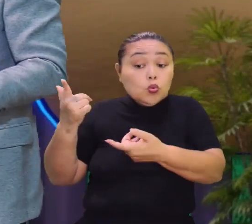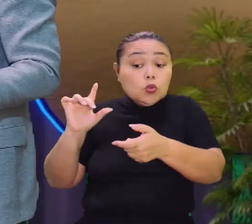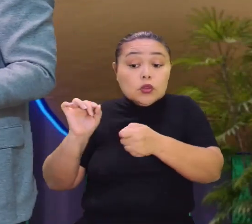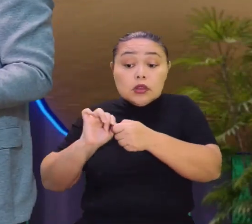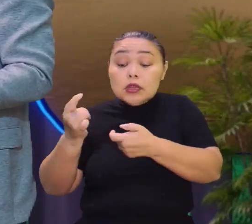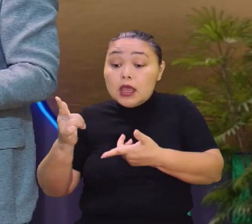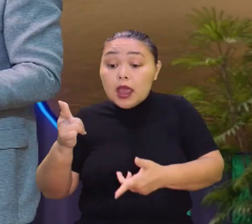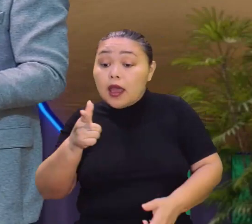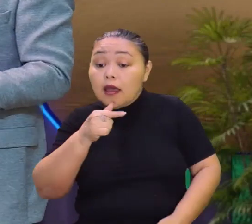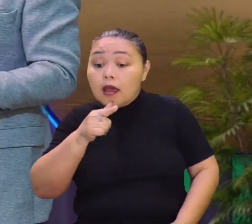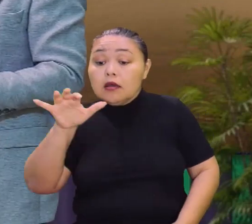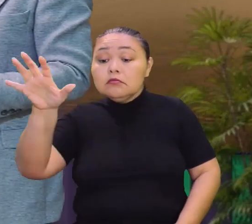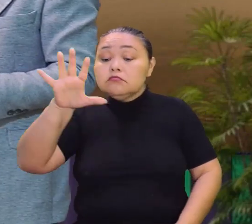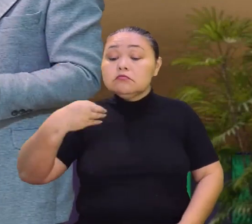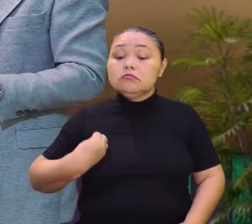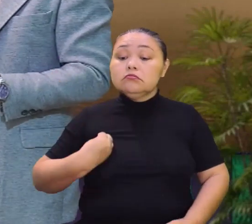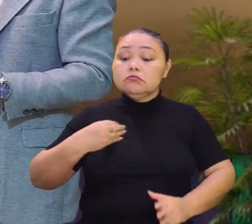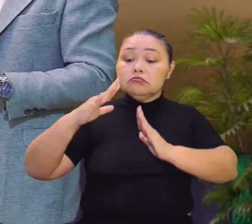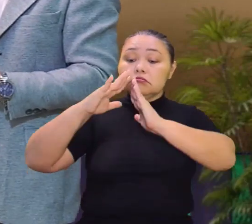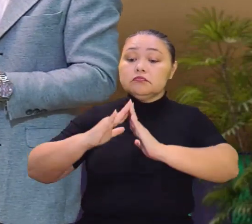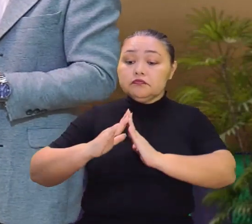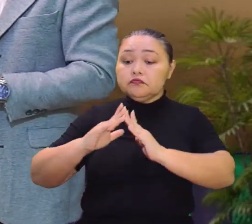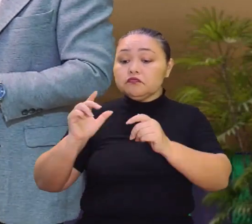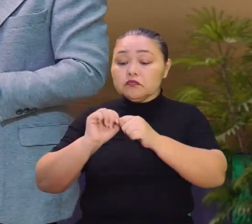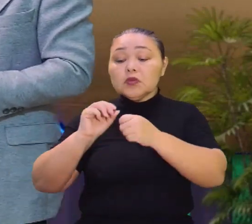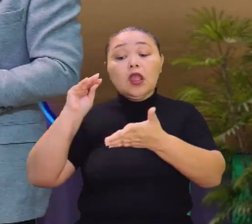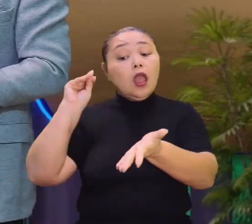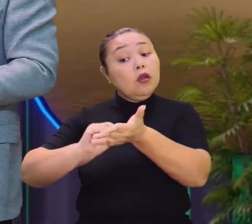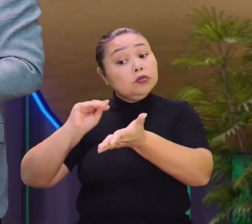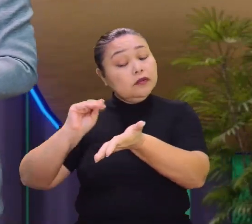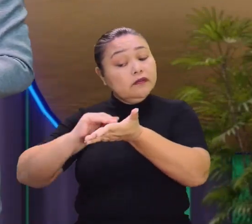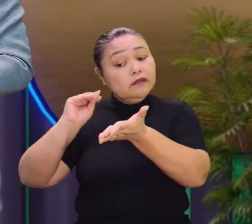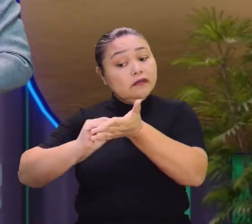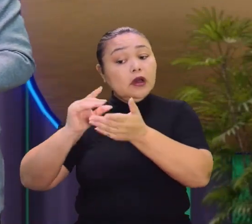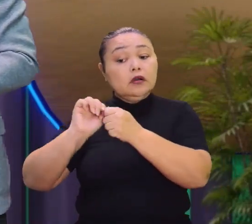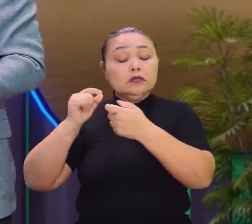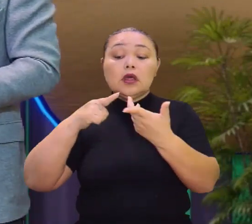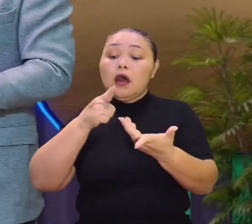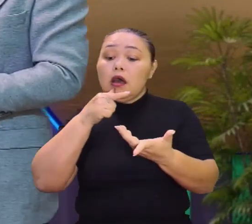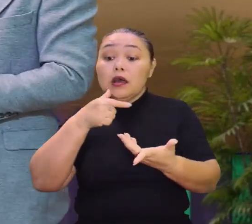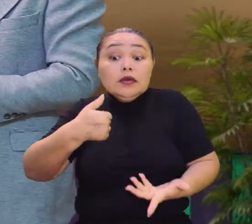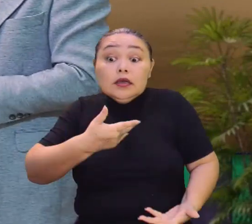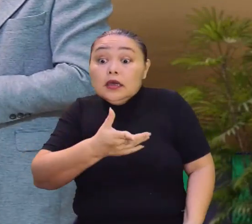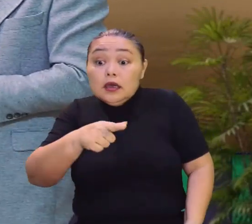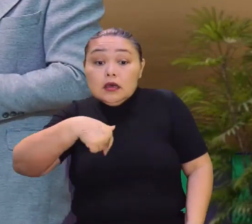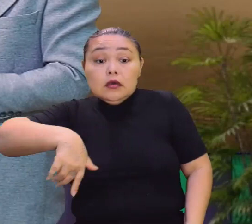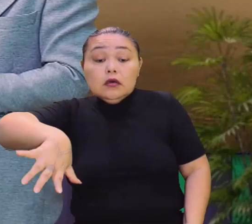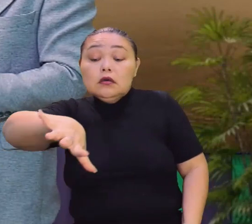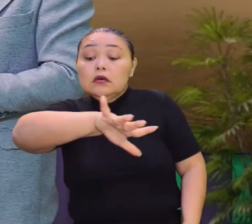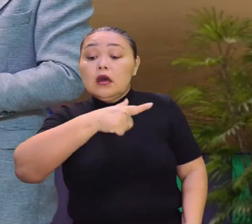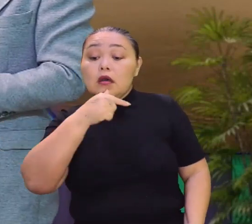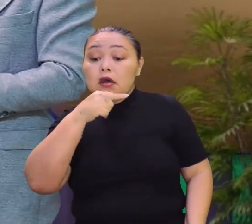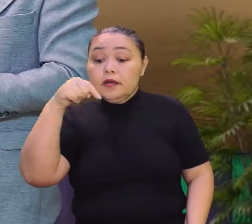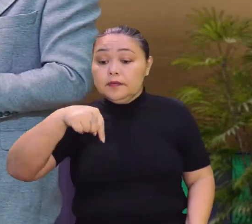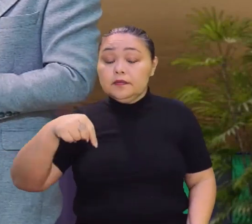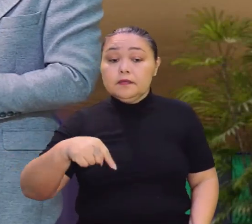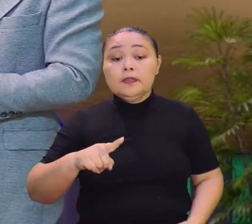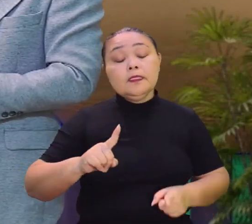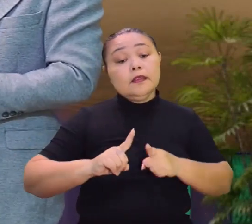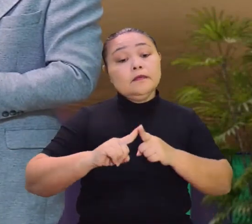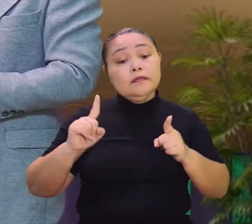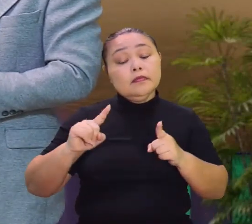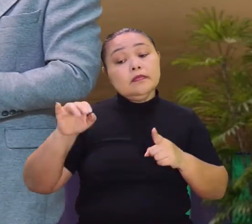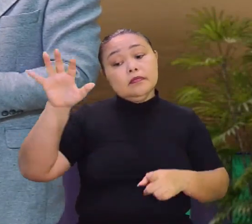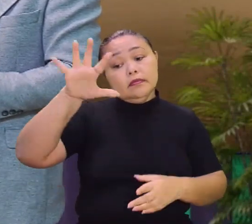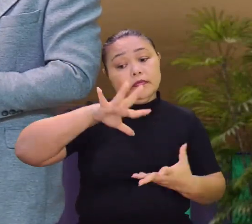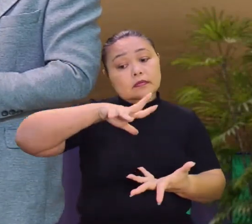lá onde a gente mora. Vivem em regiões de estresse hídrico, onde falta água, né? E aqui a gente tem água em abundância. Mas nem